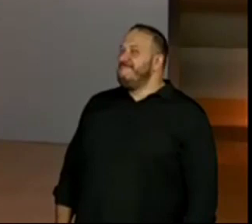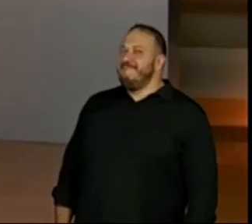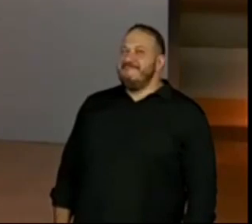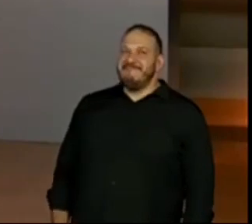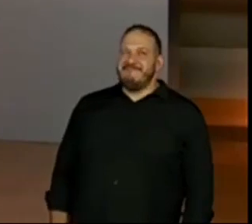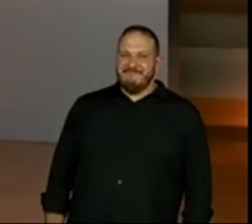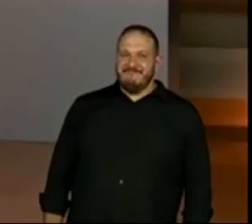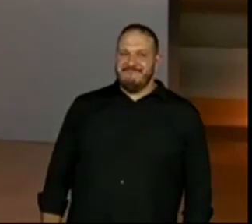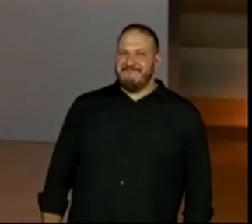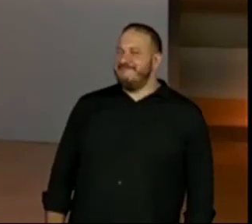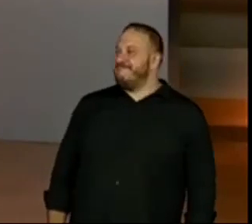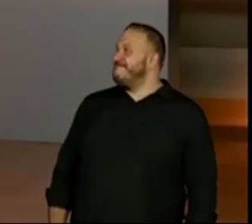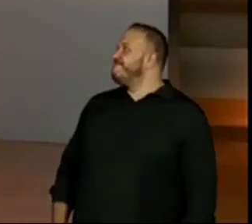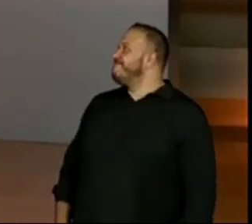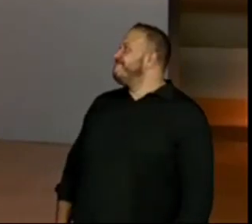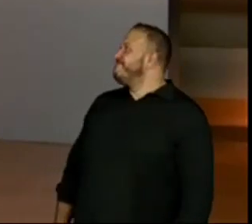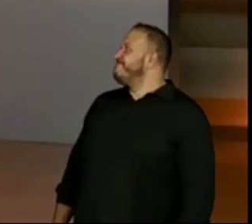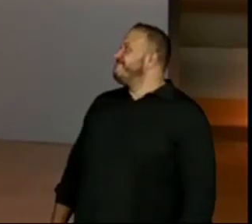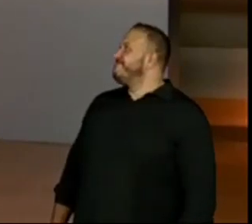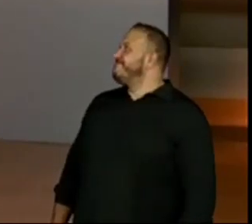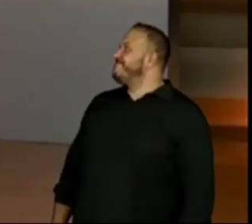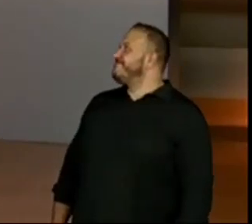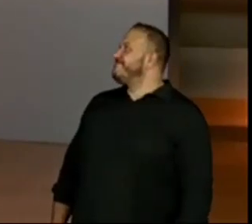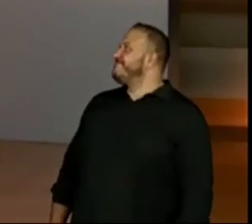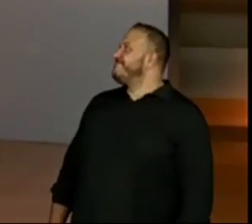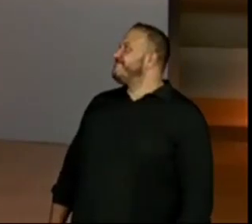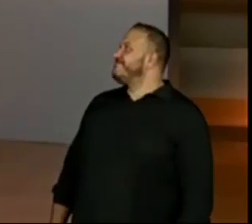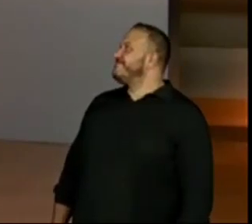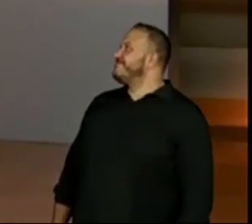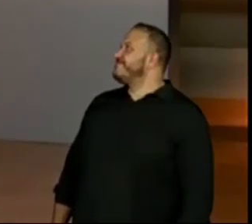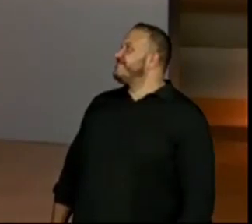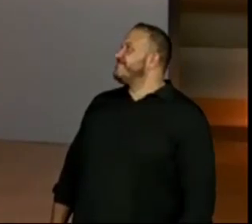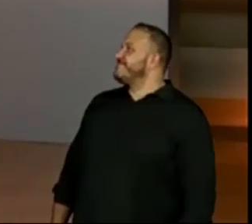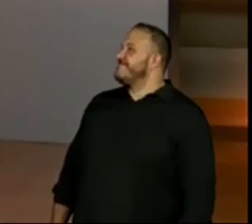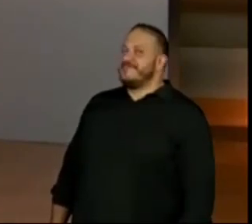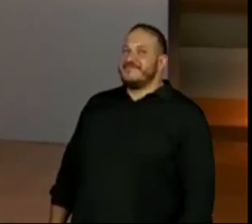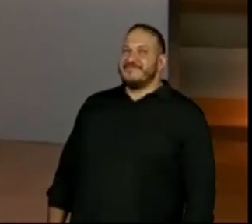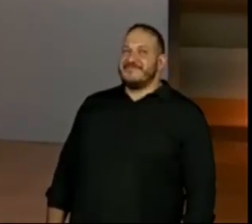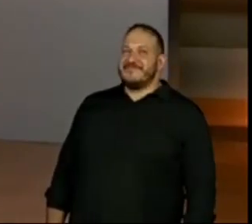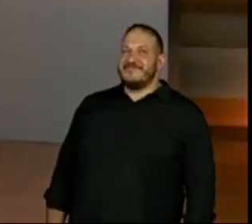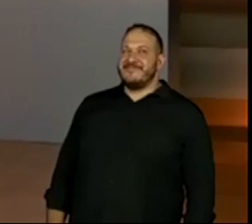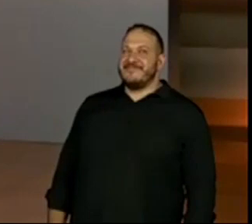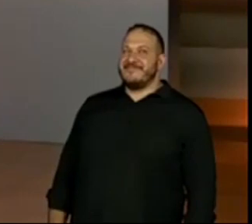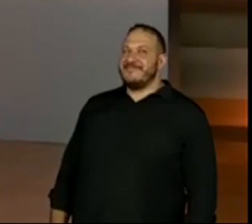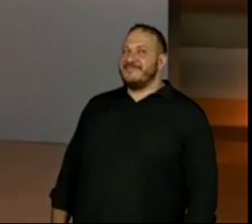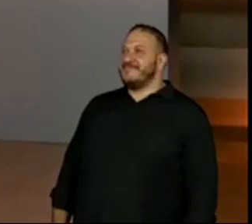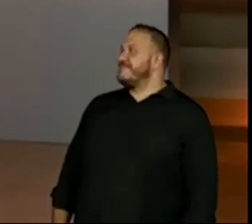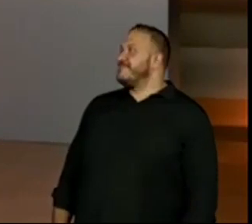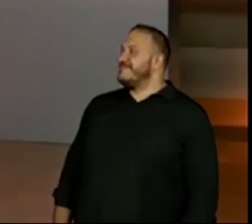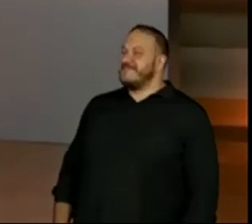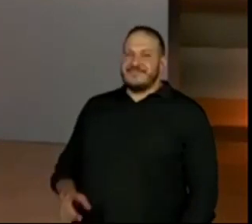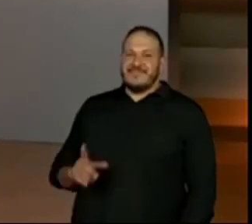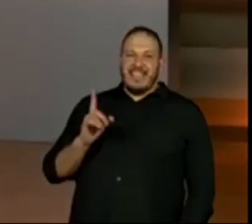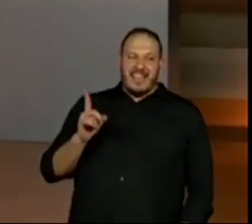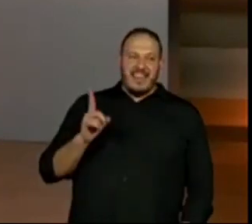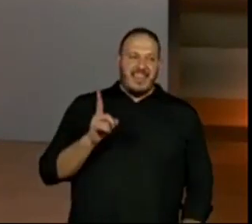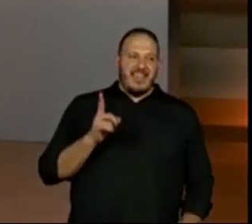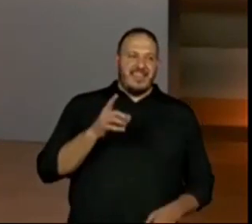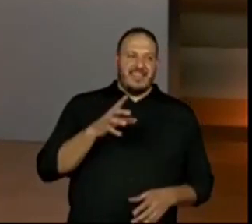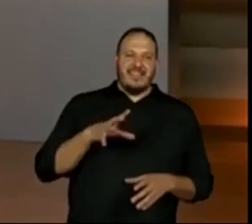E, da, família.